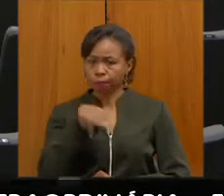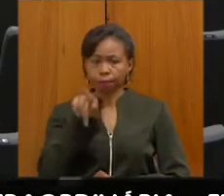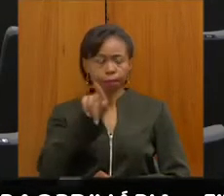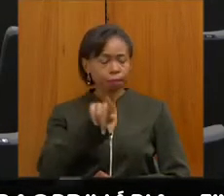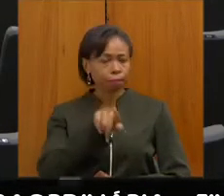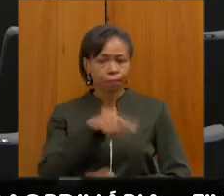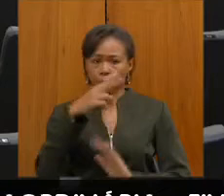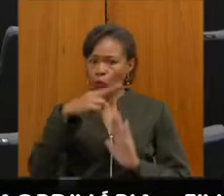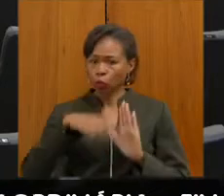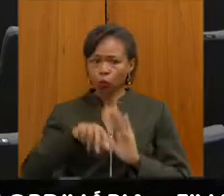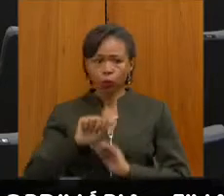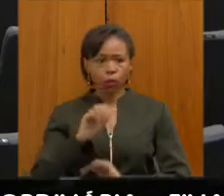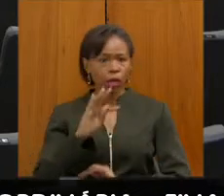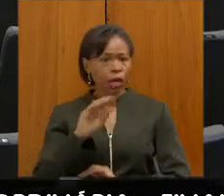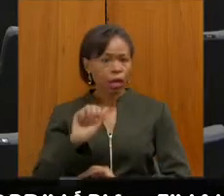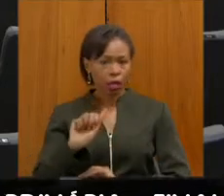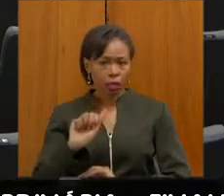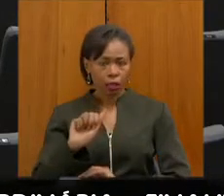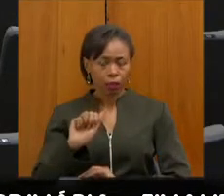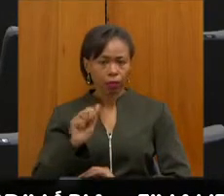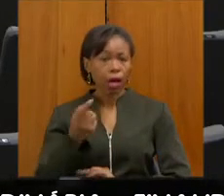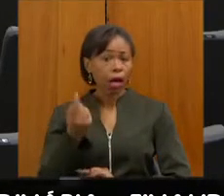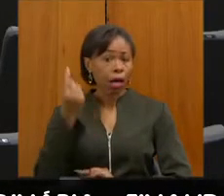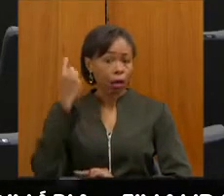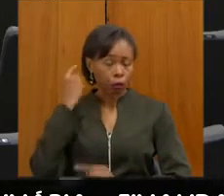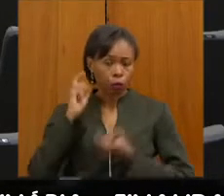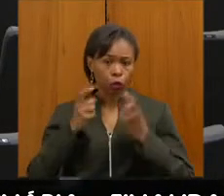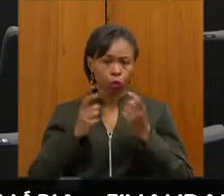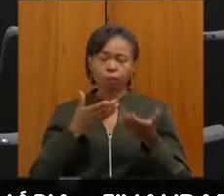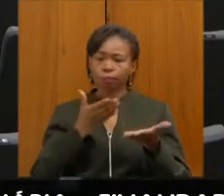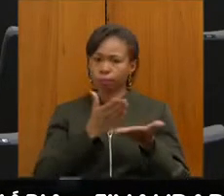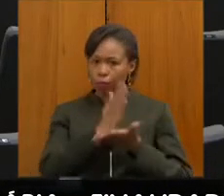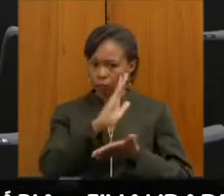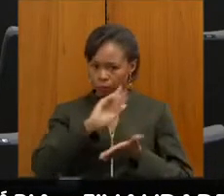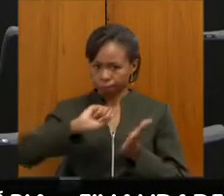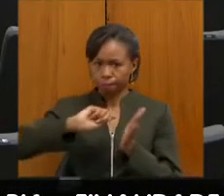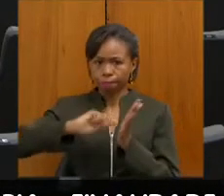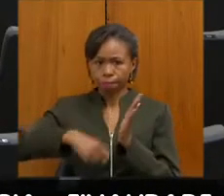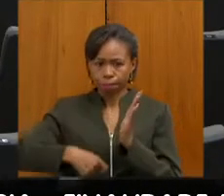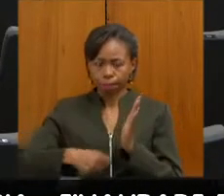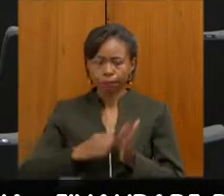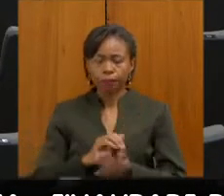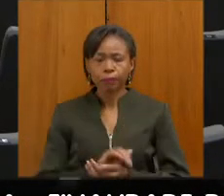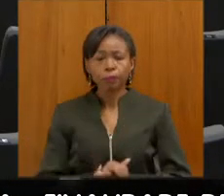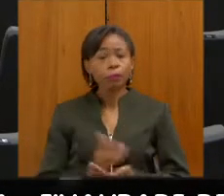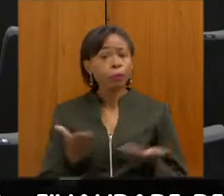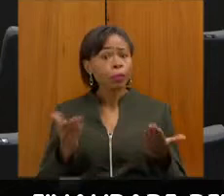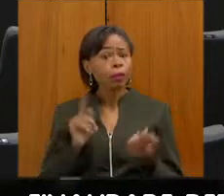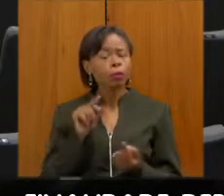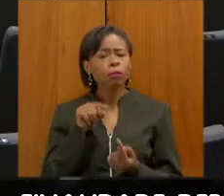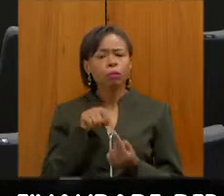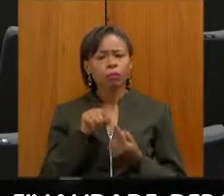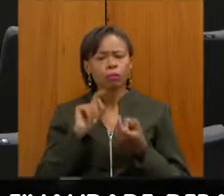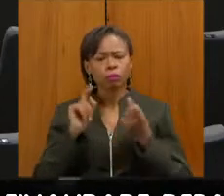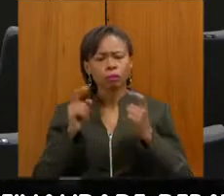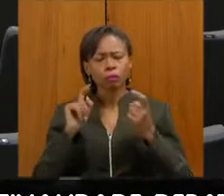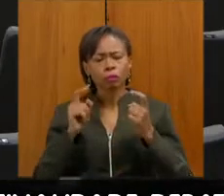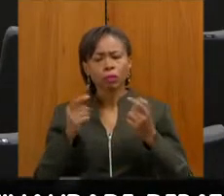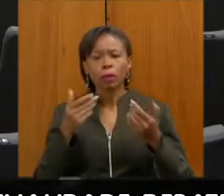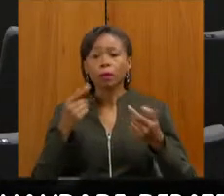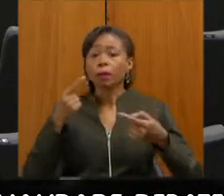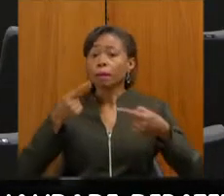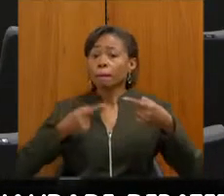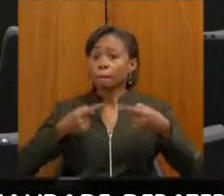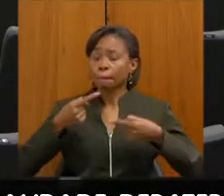anterior, considera aprovada e solicita sua subscrição. Finalidade dessa reunião, esta reunião se destina a debater a